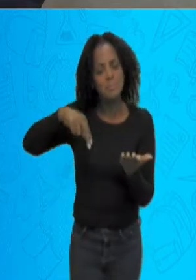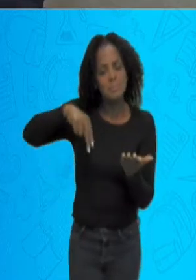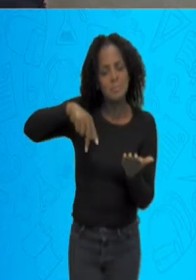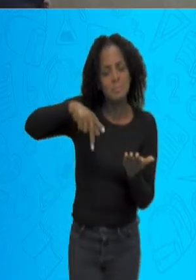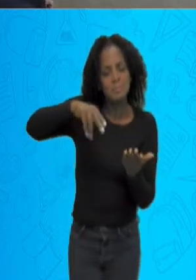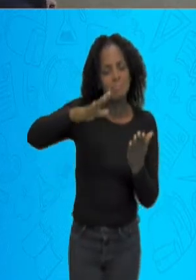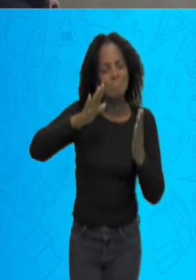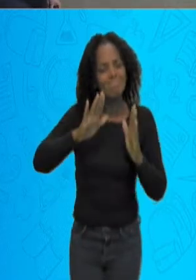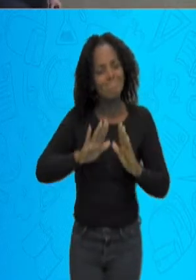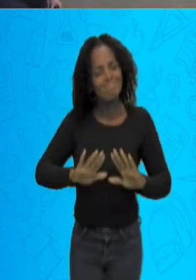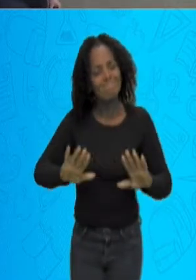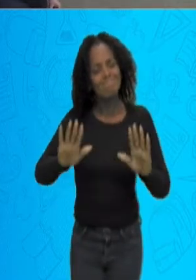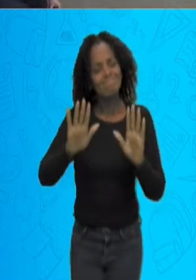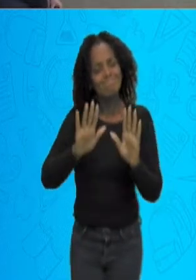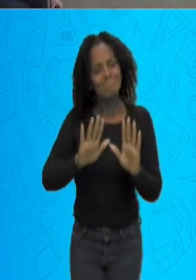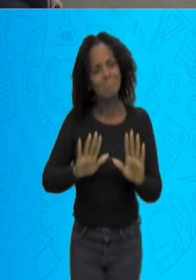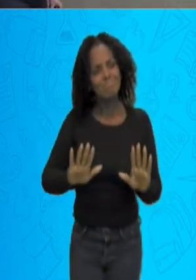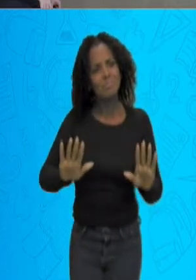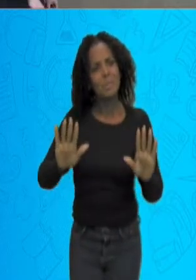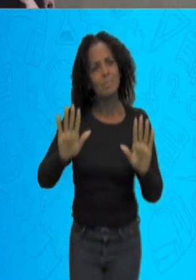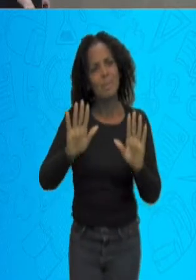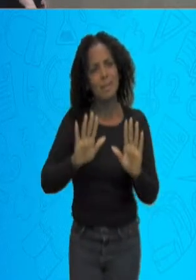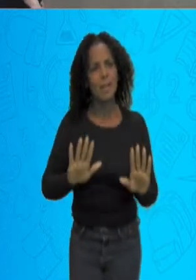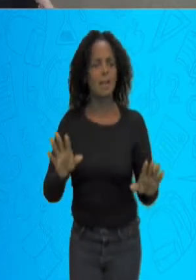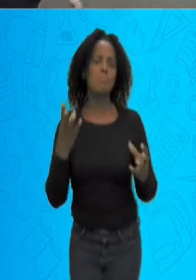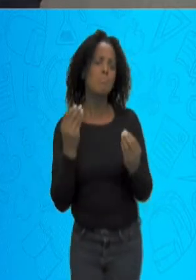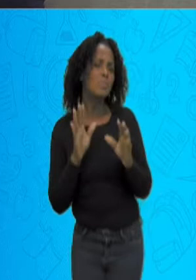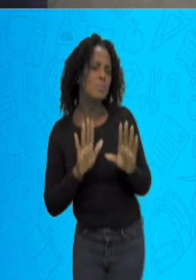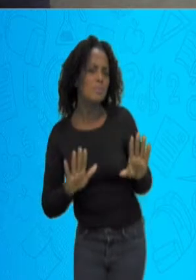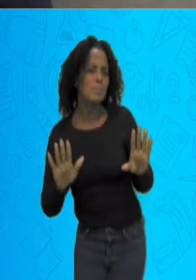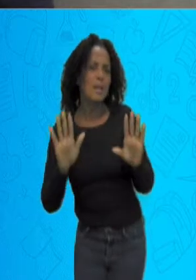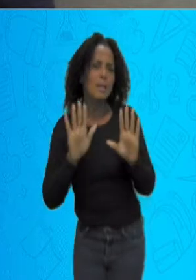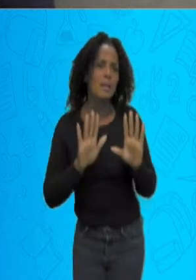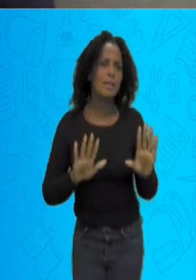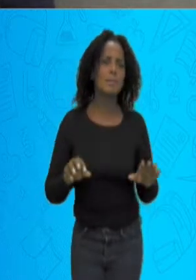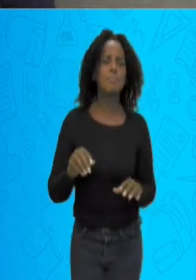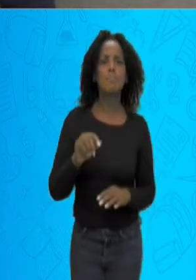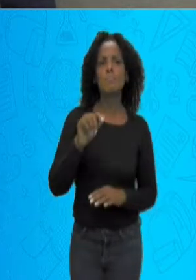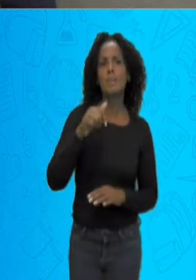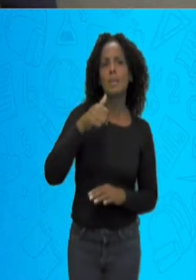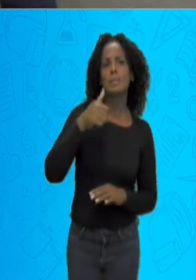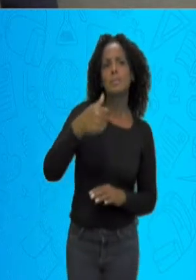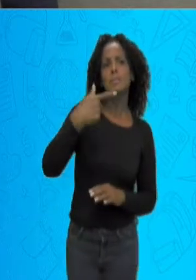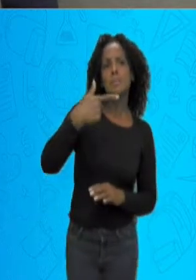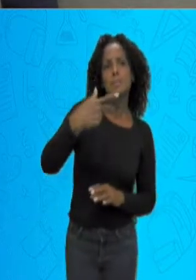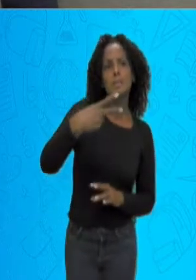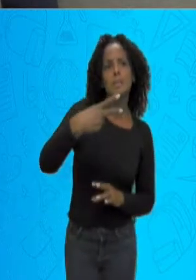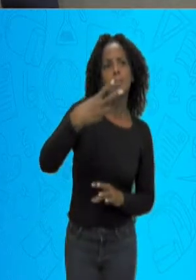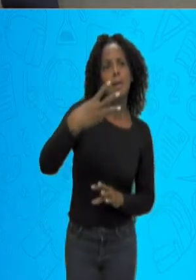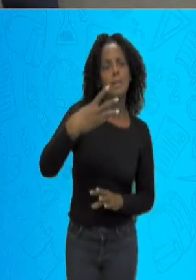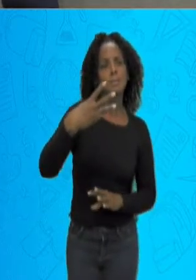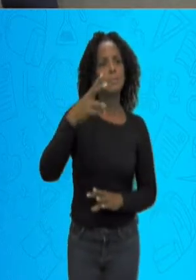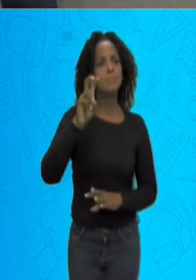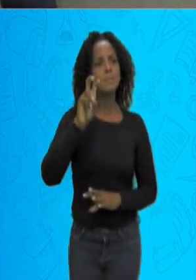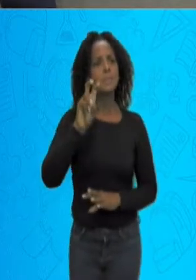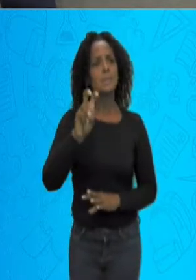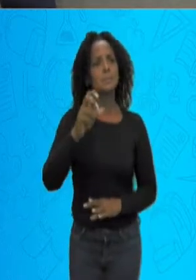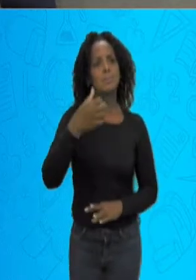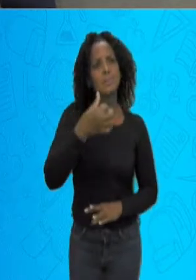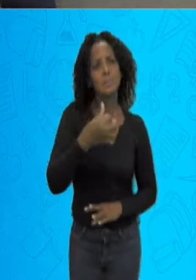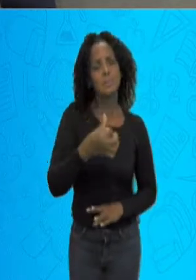devagar, muito devagar mesmo. Olha aqui. Uma, duas, três, quatro,